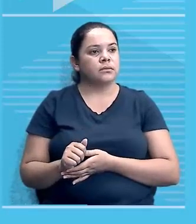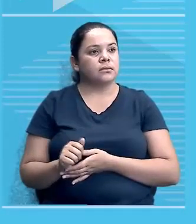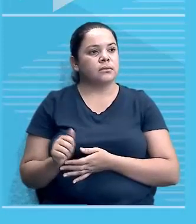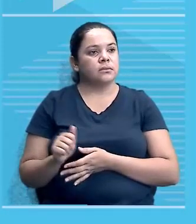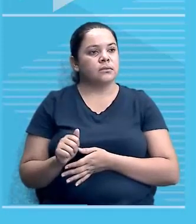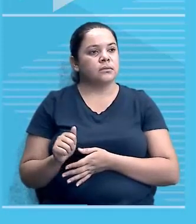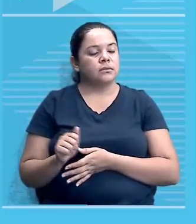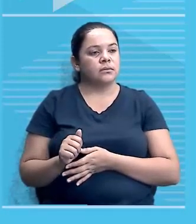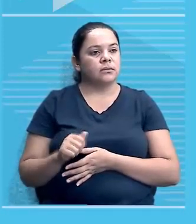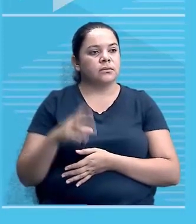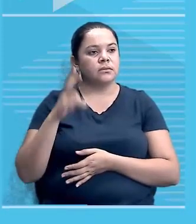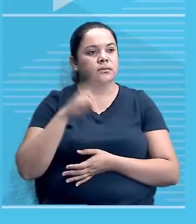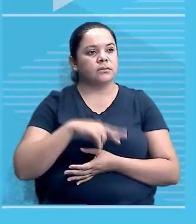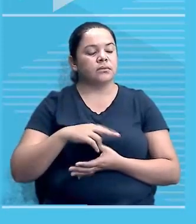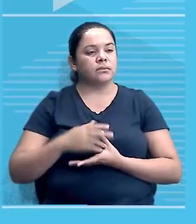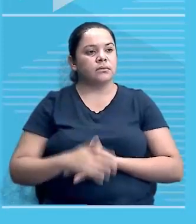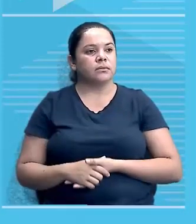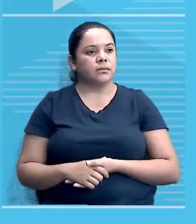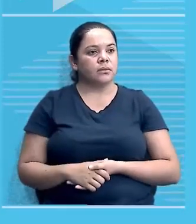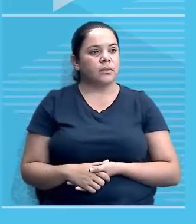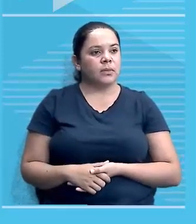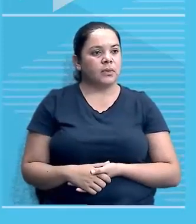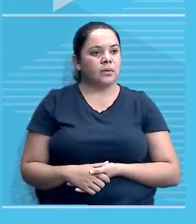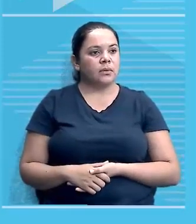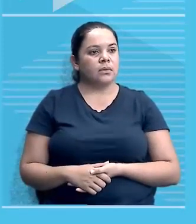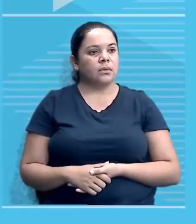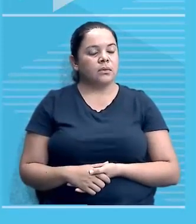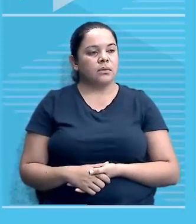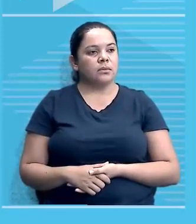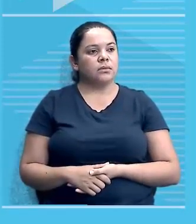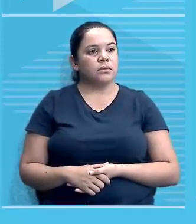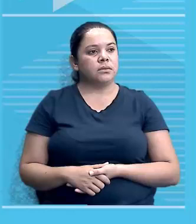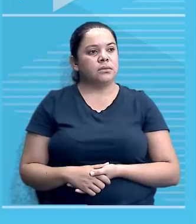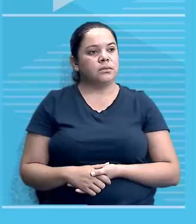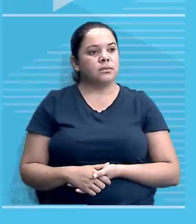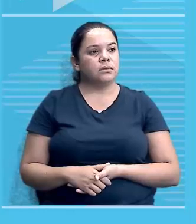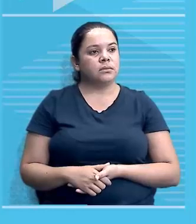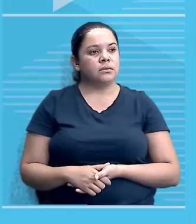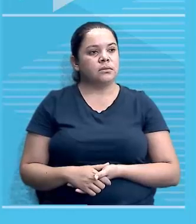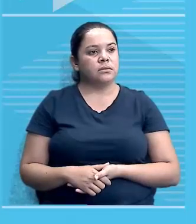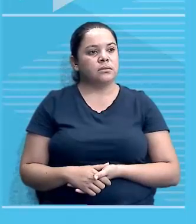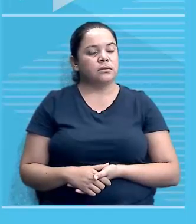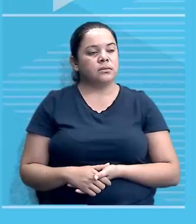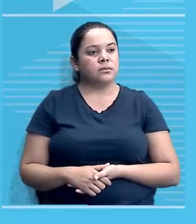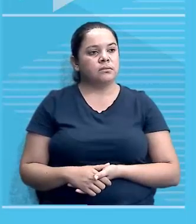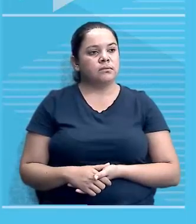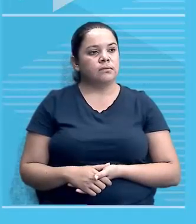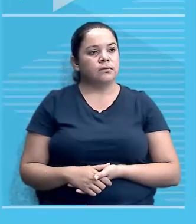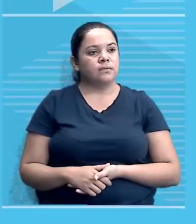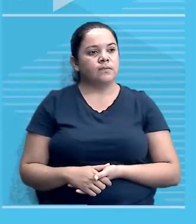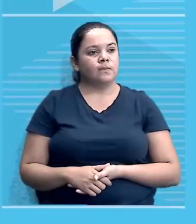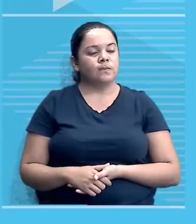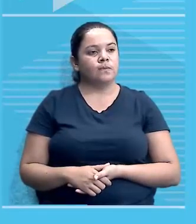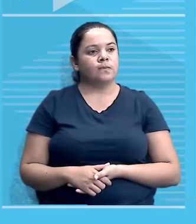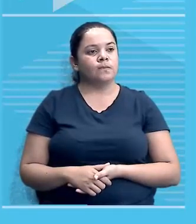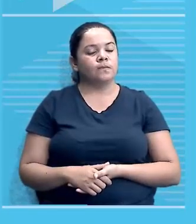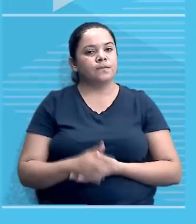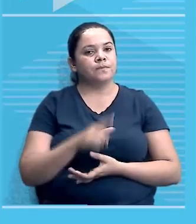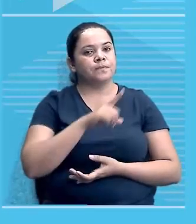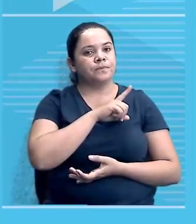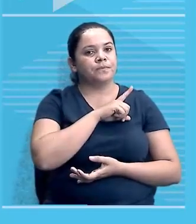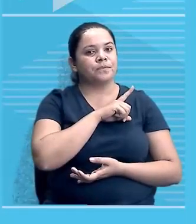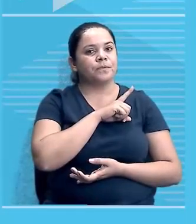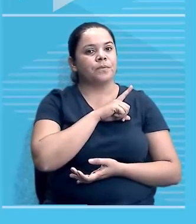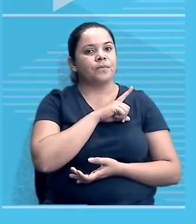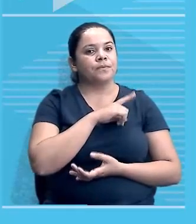substituir os mercados dos novos países americanos uma vez que a Constituição dos Estados Nacionais